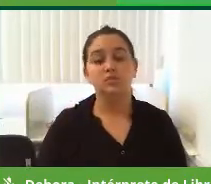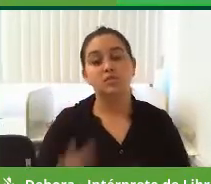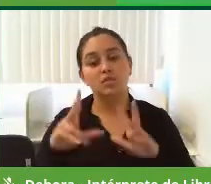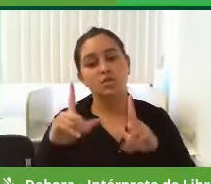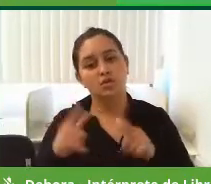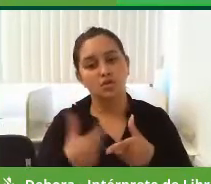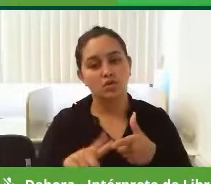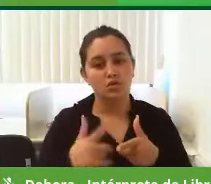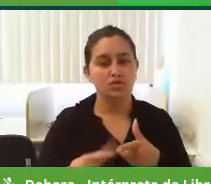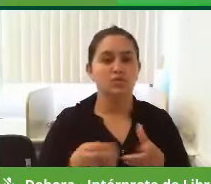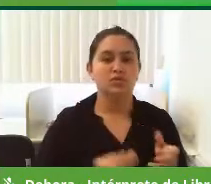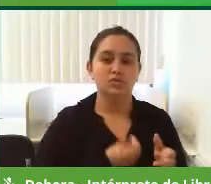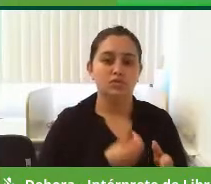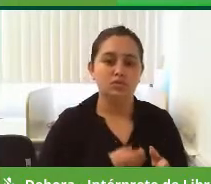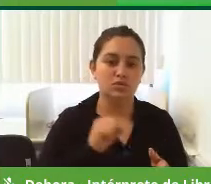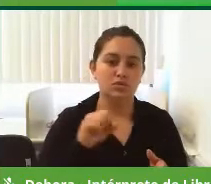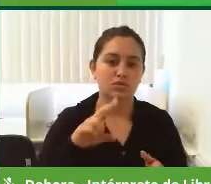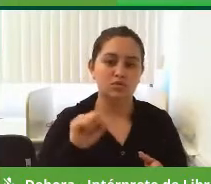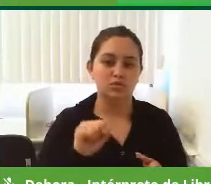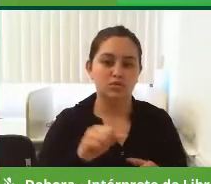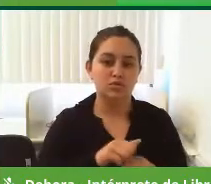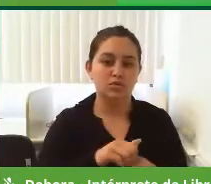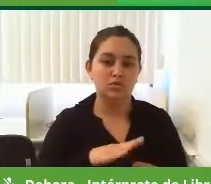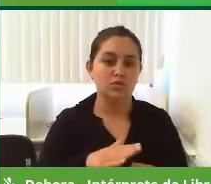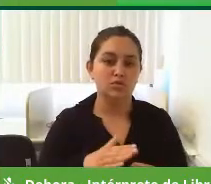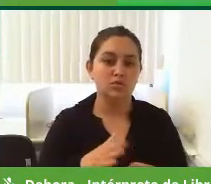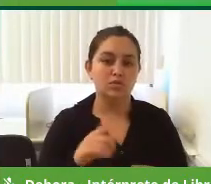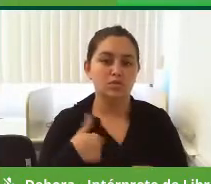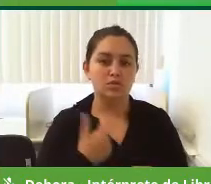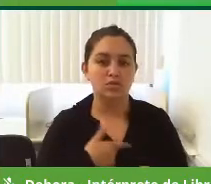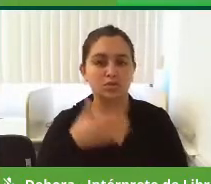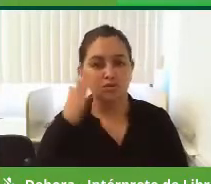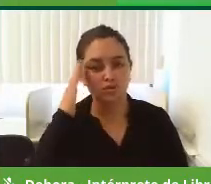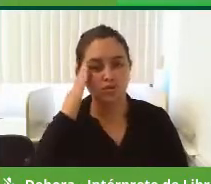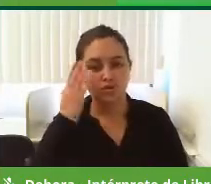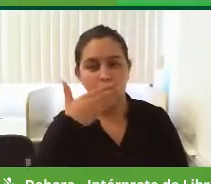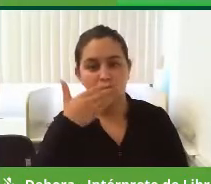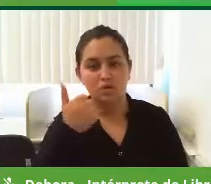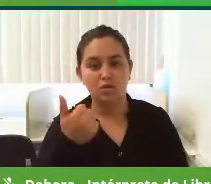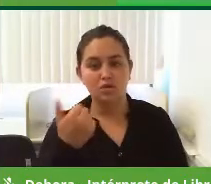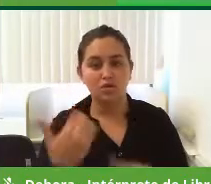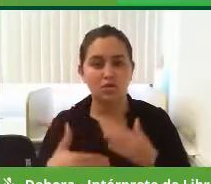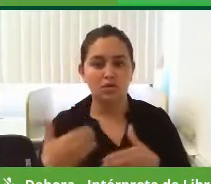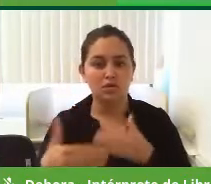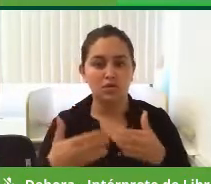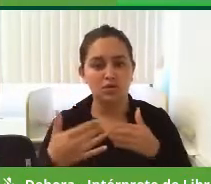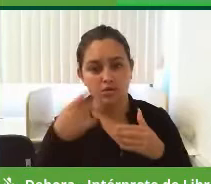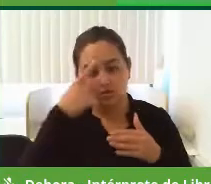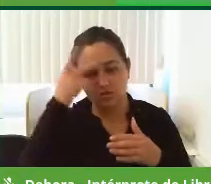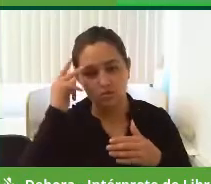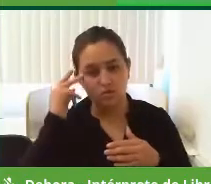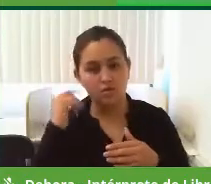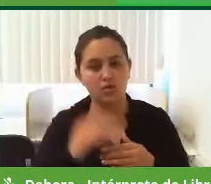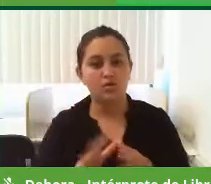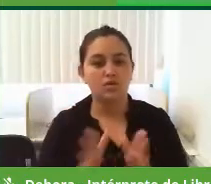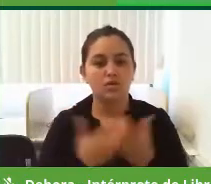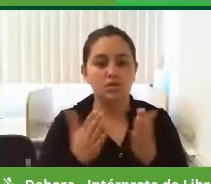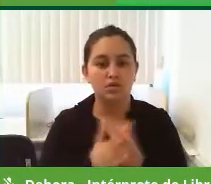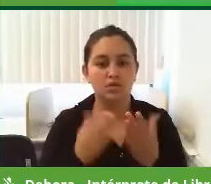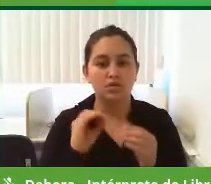problemas que existem no SUS, mas o SUS ainda é uma das melhores condições do povo pobre, do povo trabalhador,